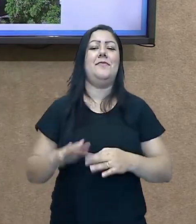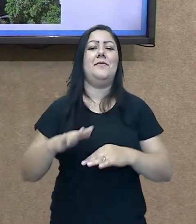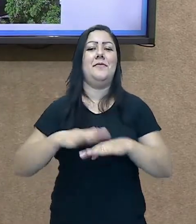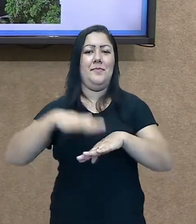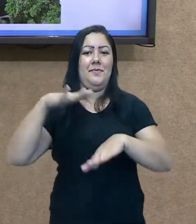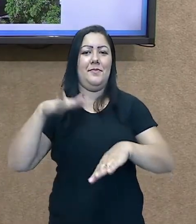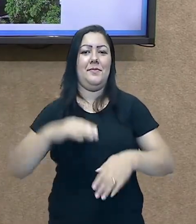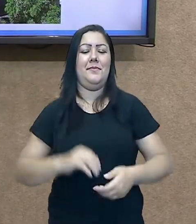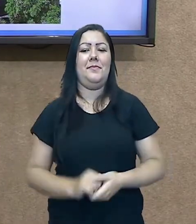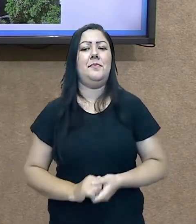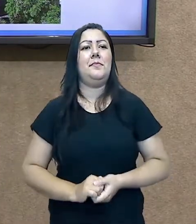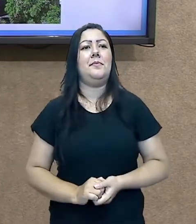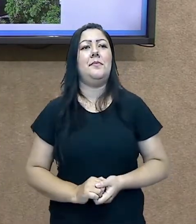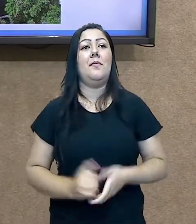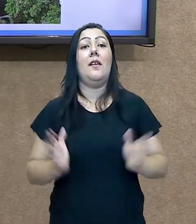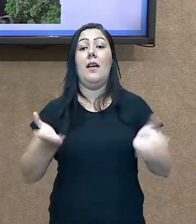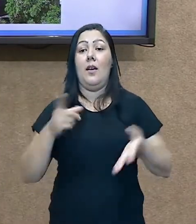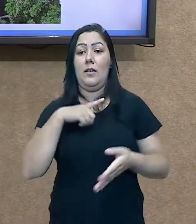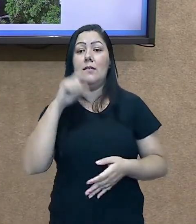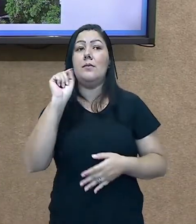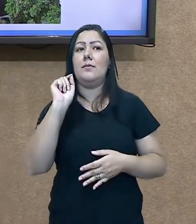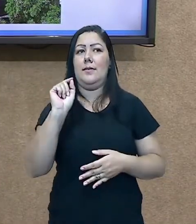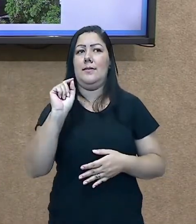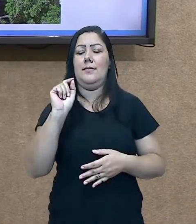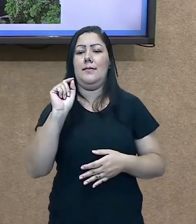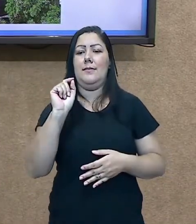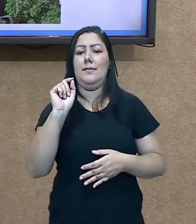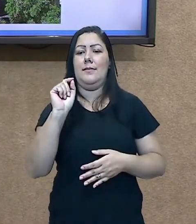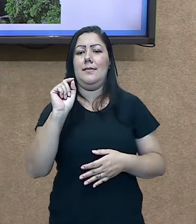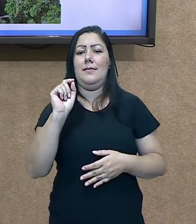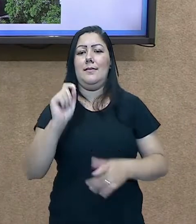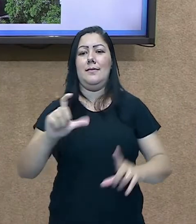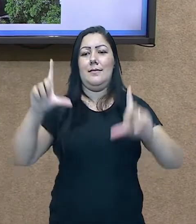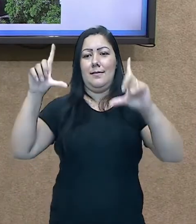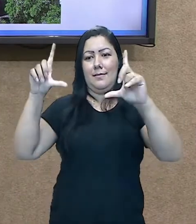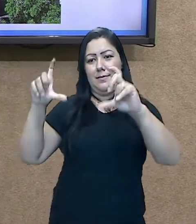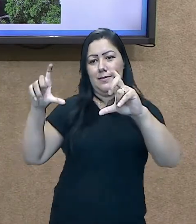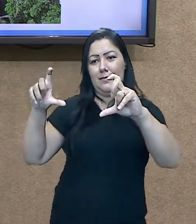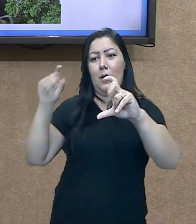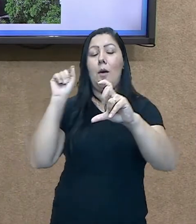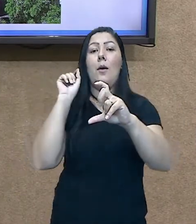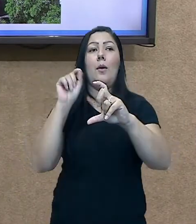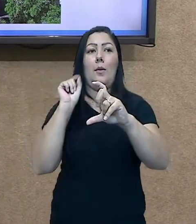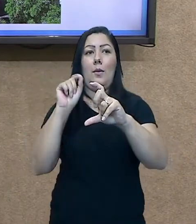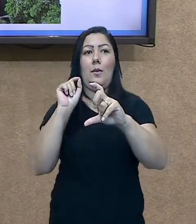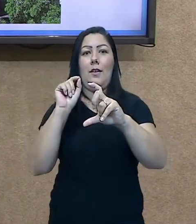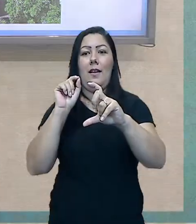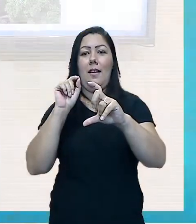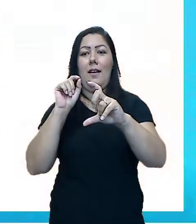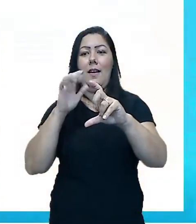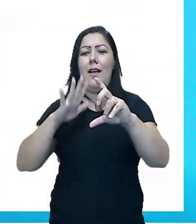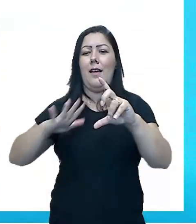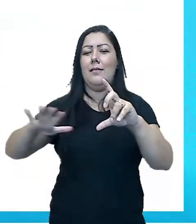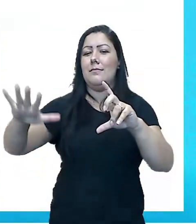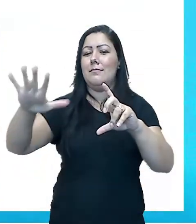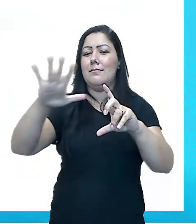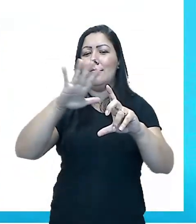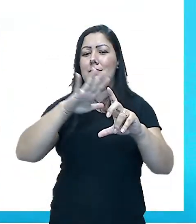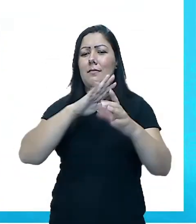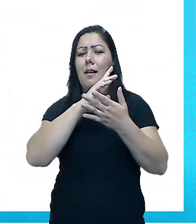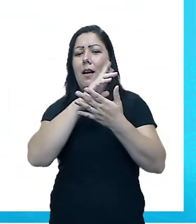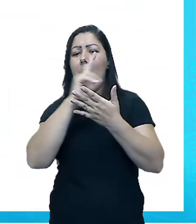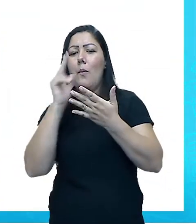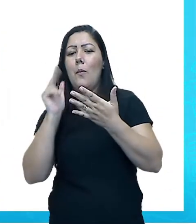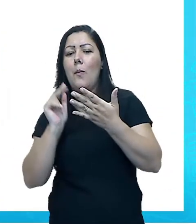E aqui nós temos o quê? Uma paisagem cultural. ou uma paisagem